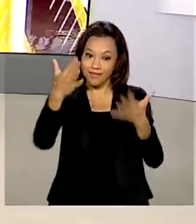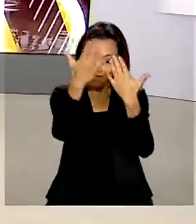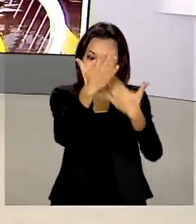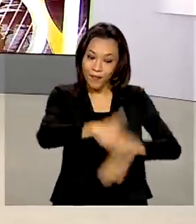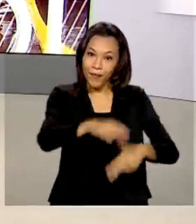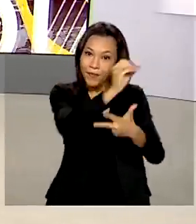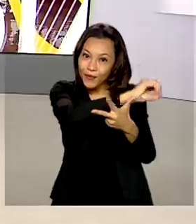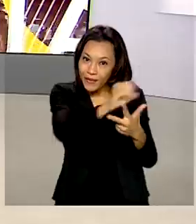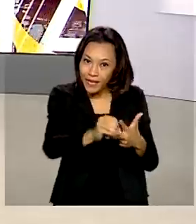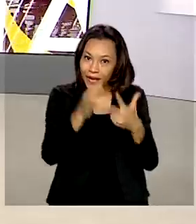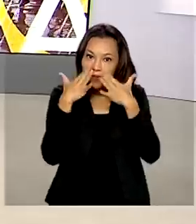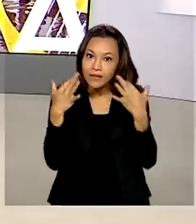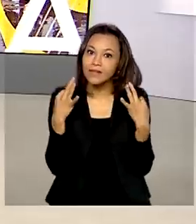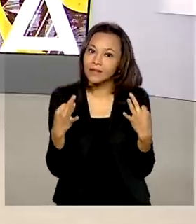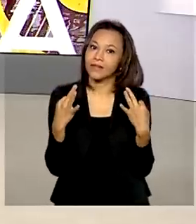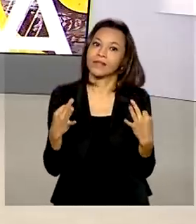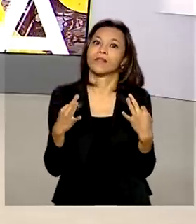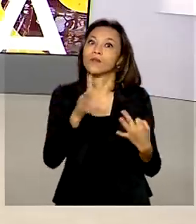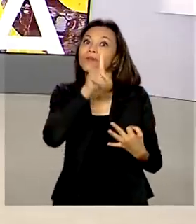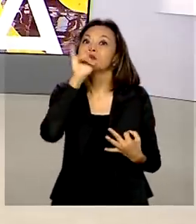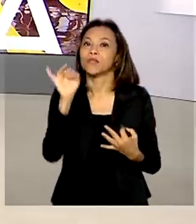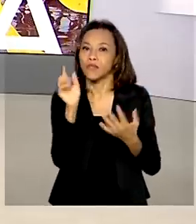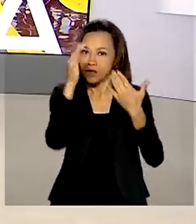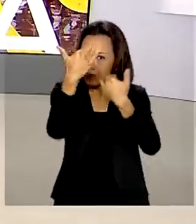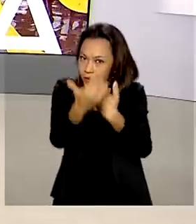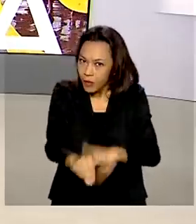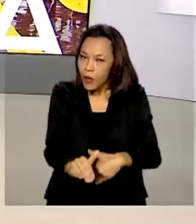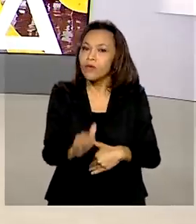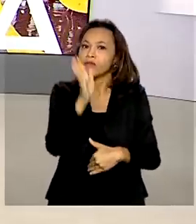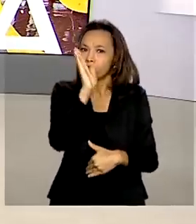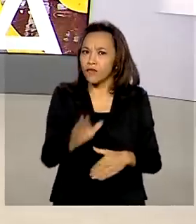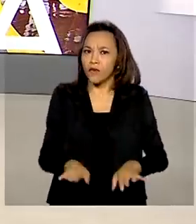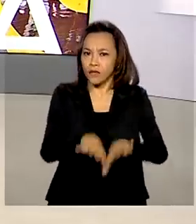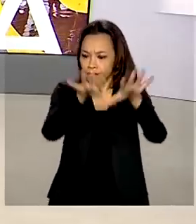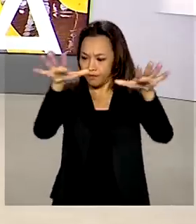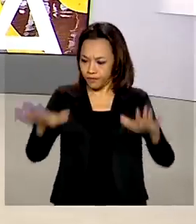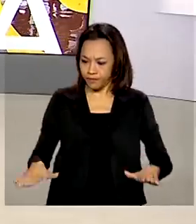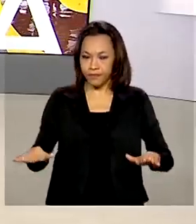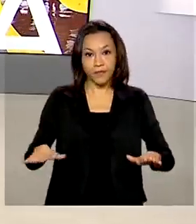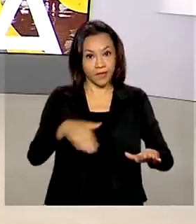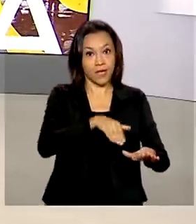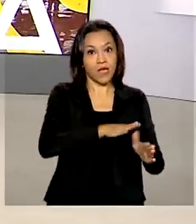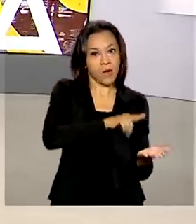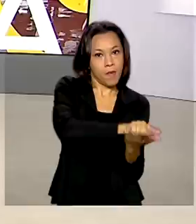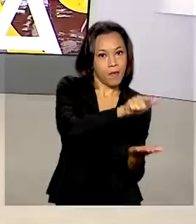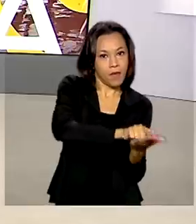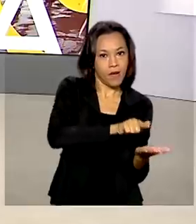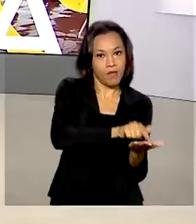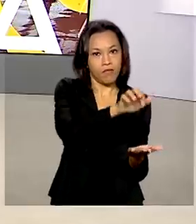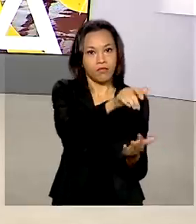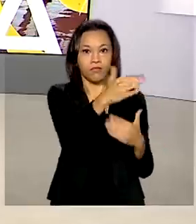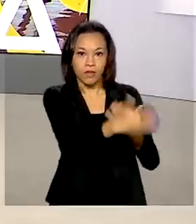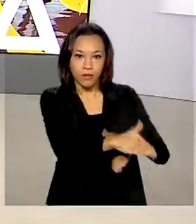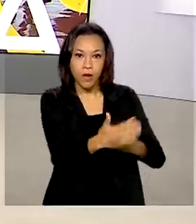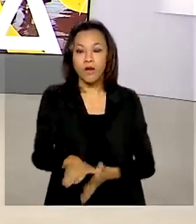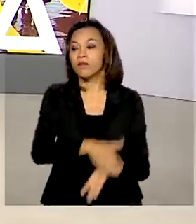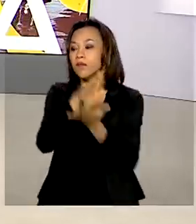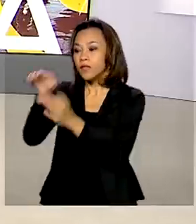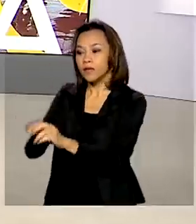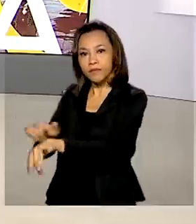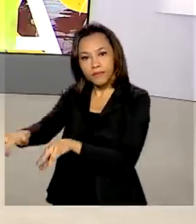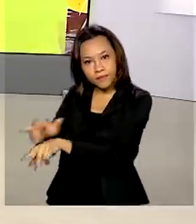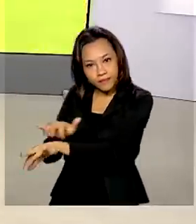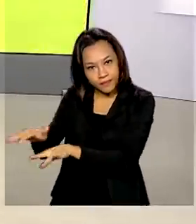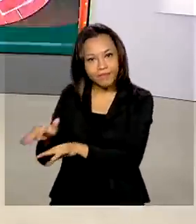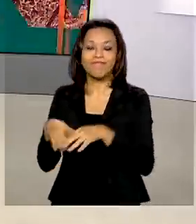deve prestar muita atenção nas datas das provas, que foram divididas entre versão impressa e digital. Os candidatos